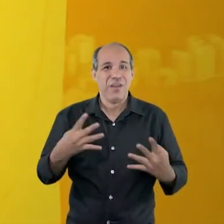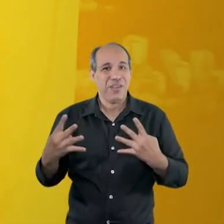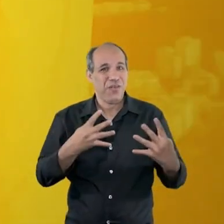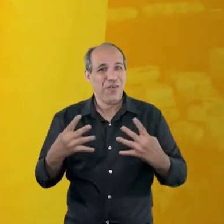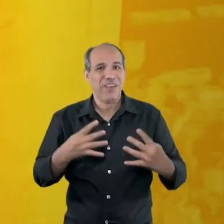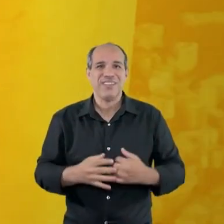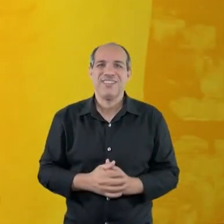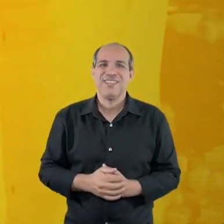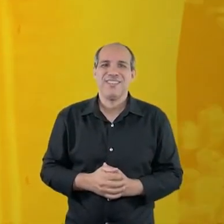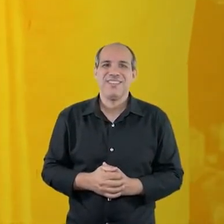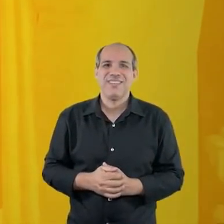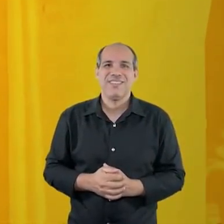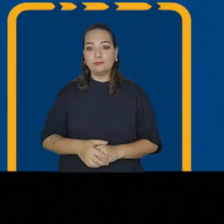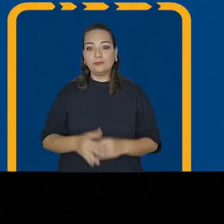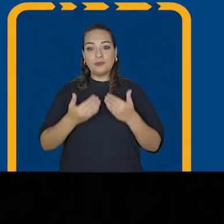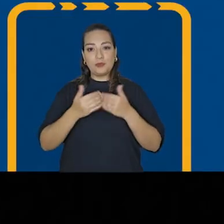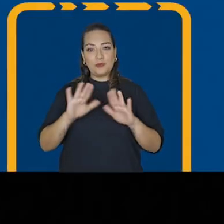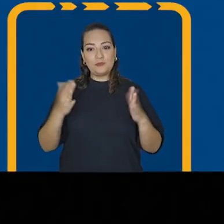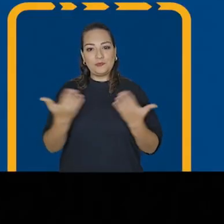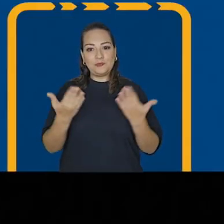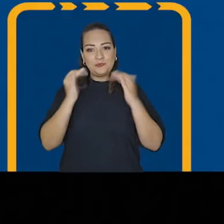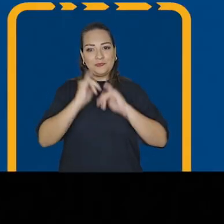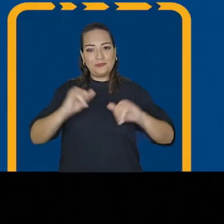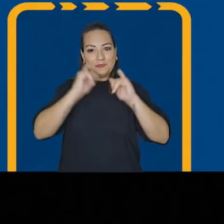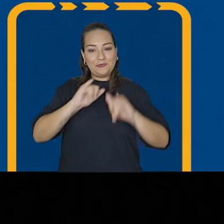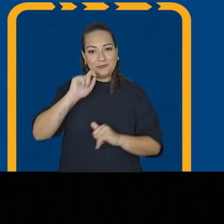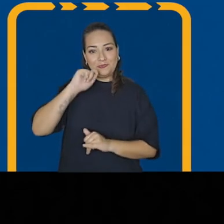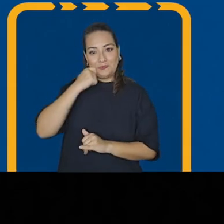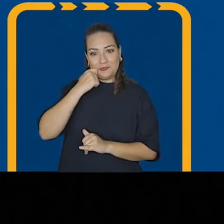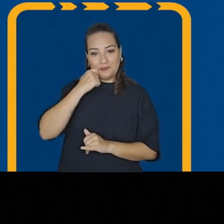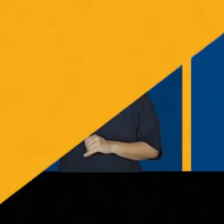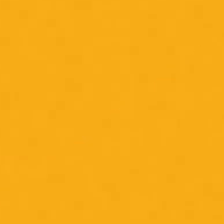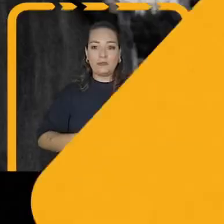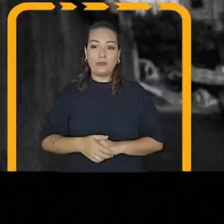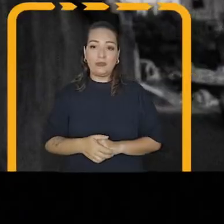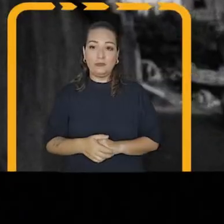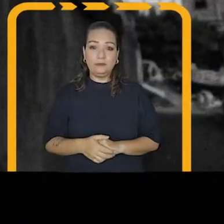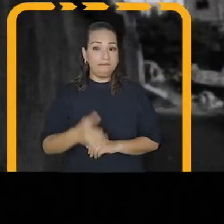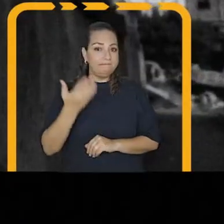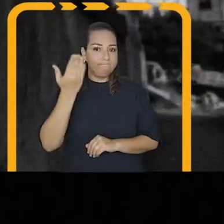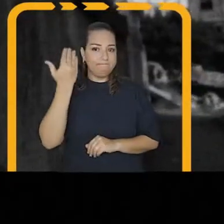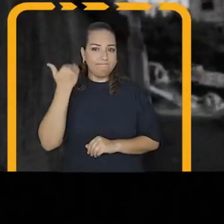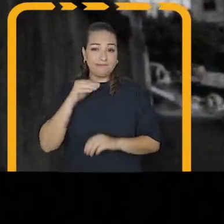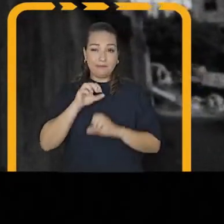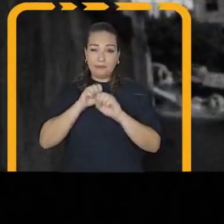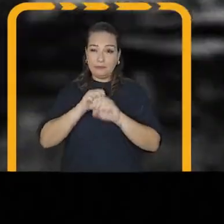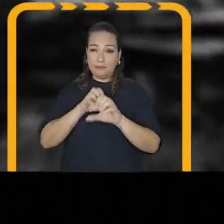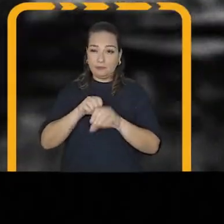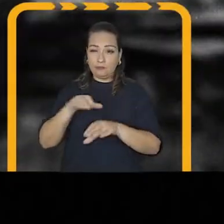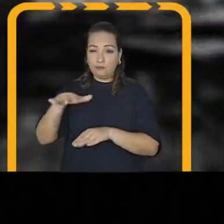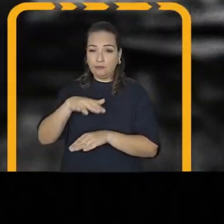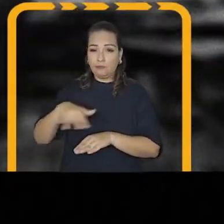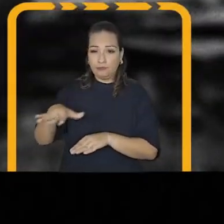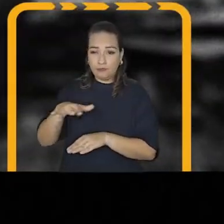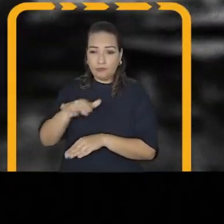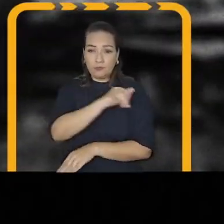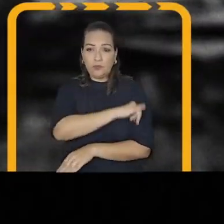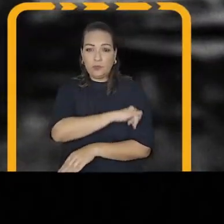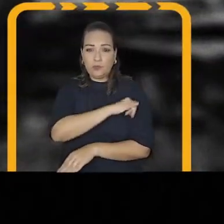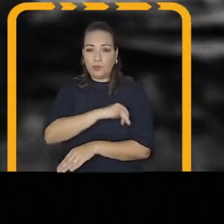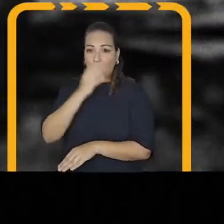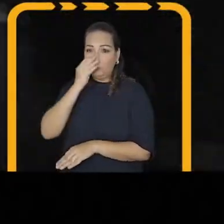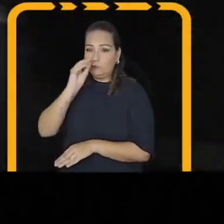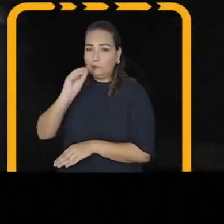agora é 44. Começa agora o programa Eduardo Paes. Não faz muito tempo, a educação no Rio estava